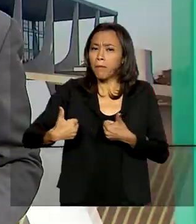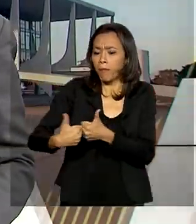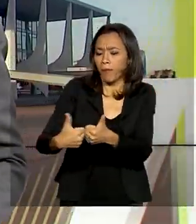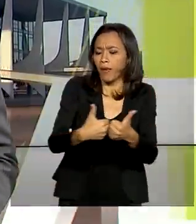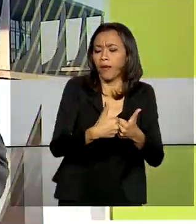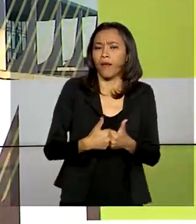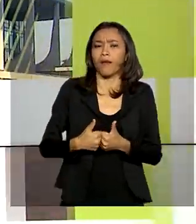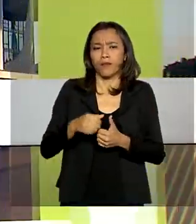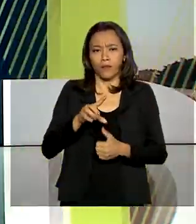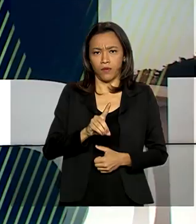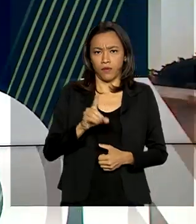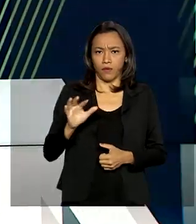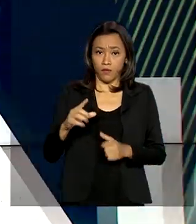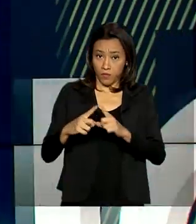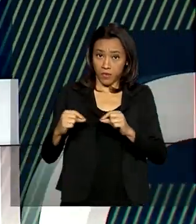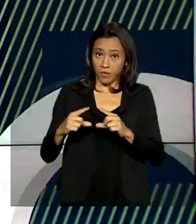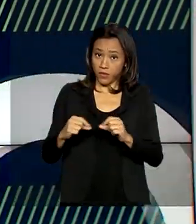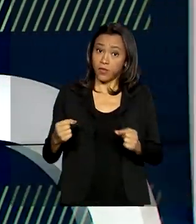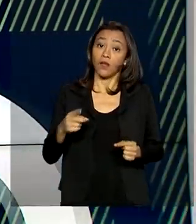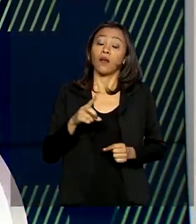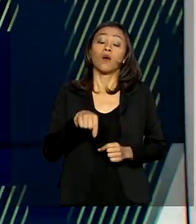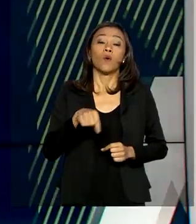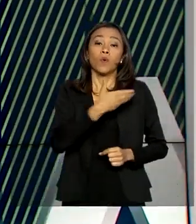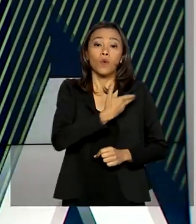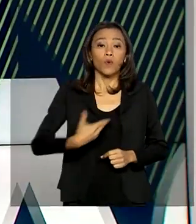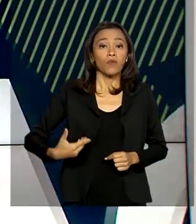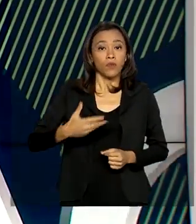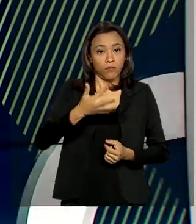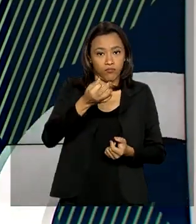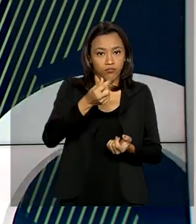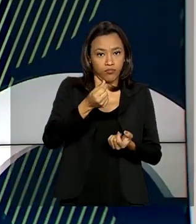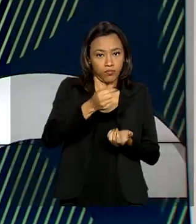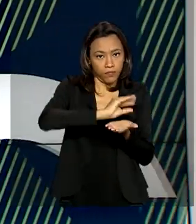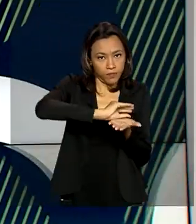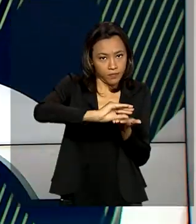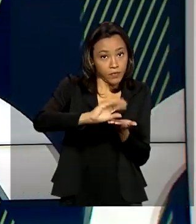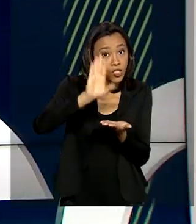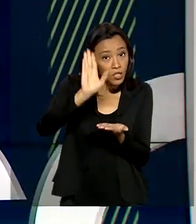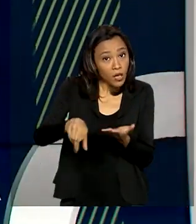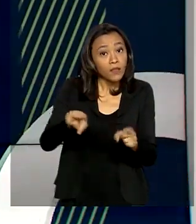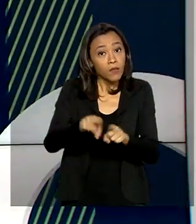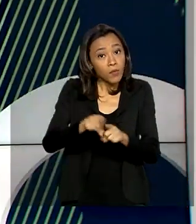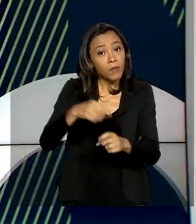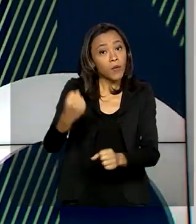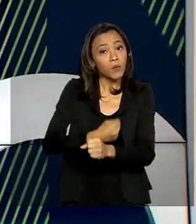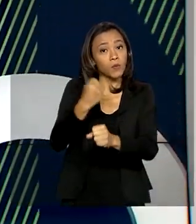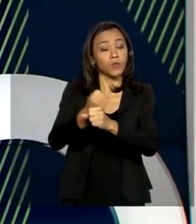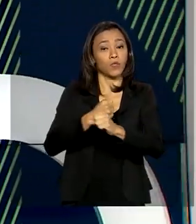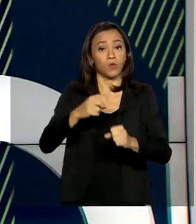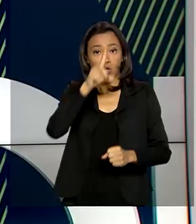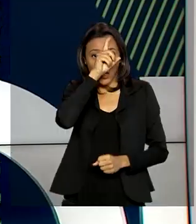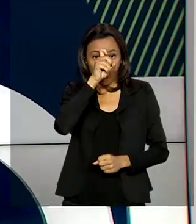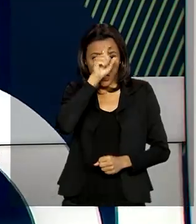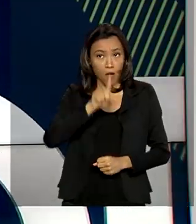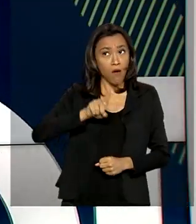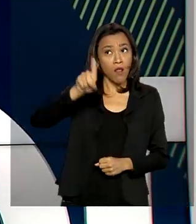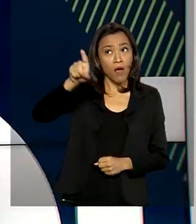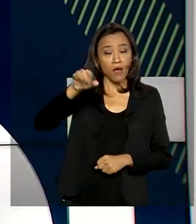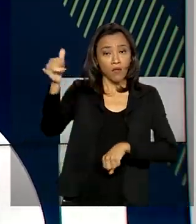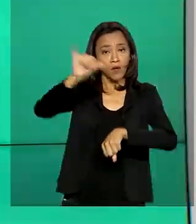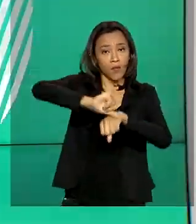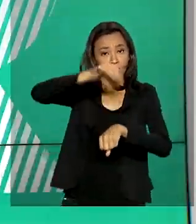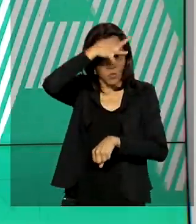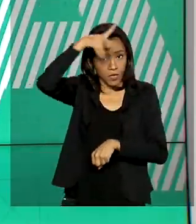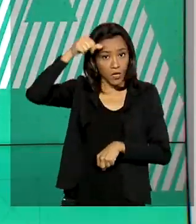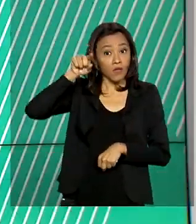Ministério da Saúde também anunciou a liberação de recursos para a construção de um hospital de campanha em Manaus. A capital do Amazonas